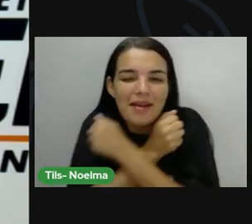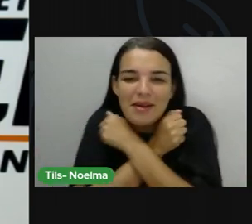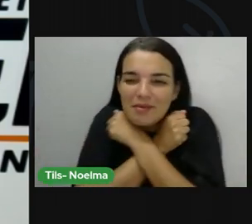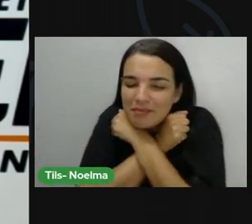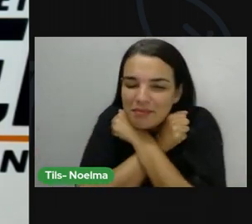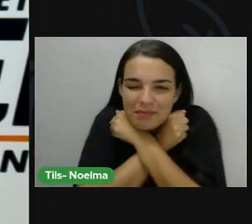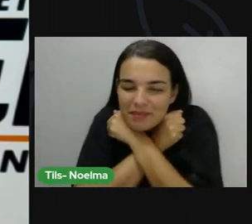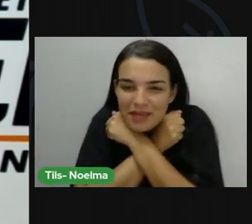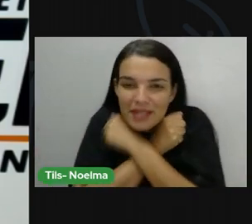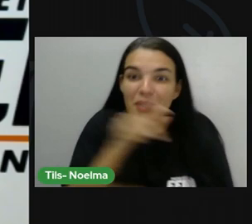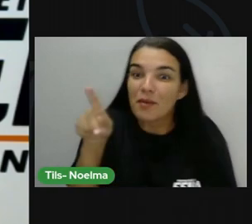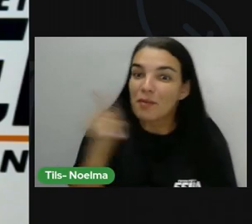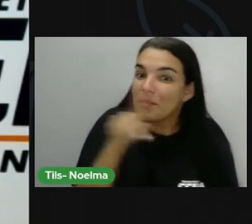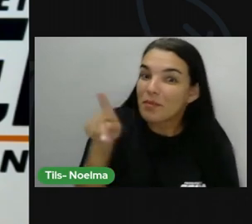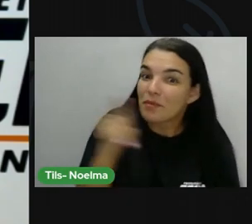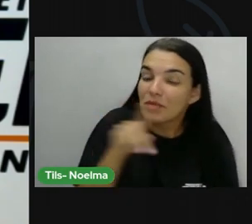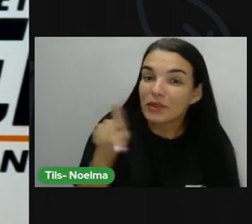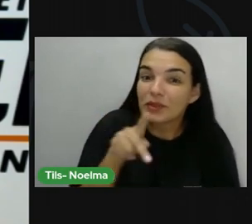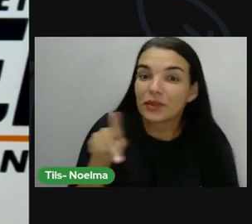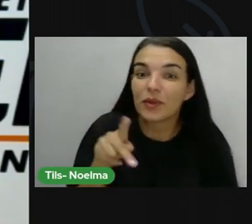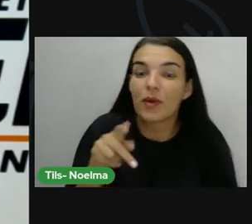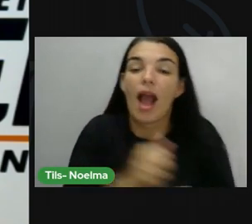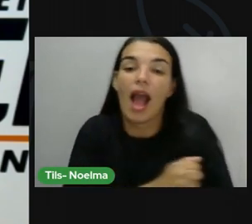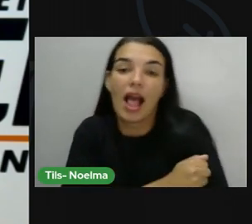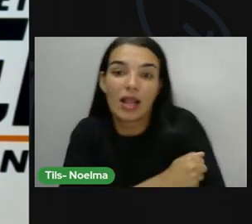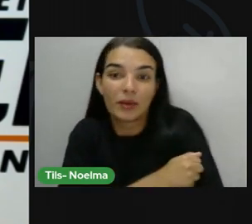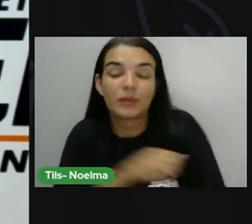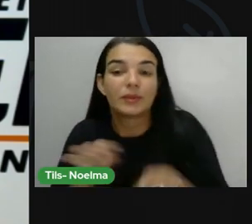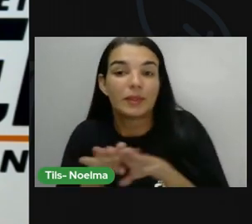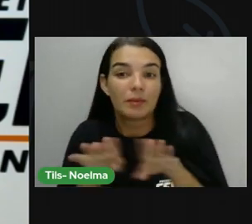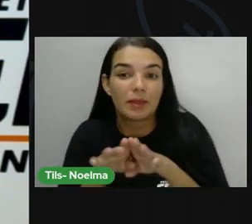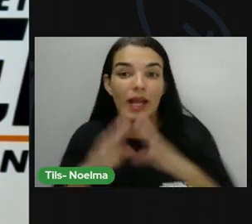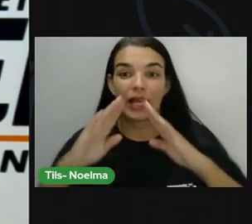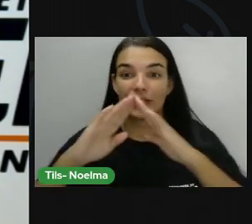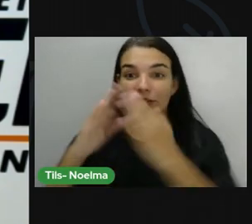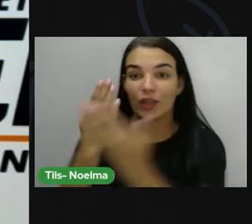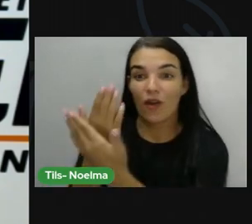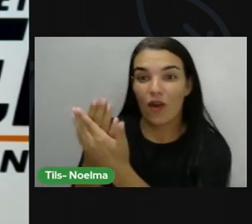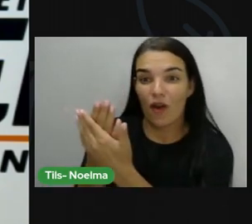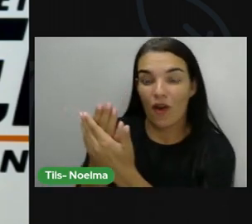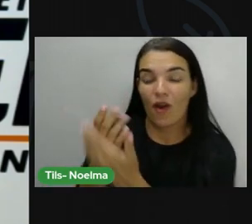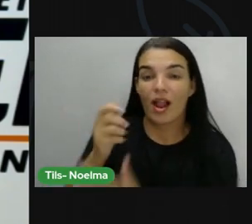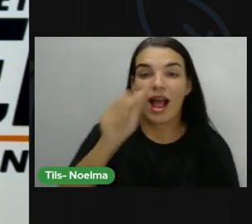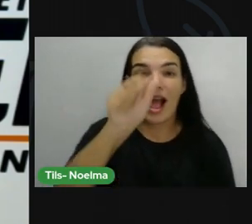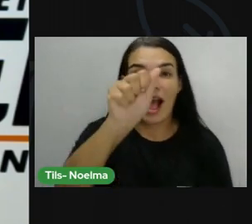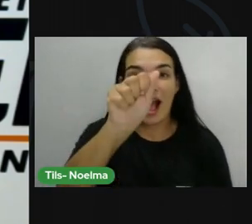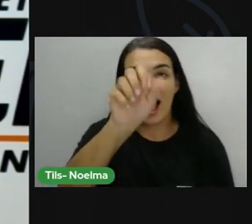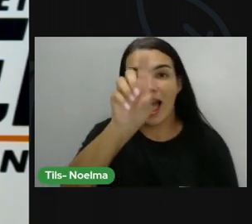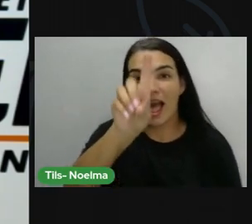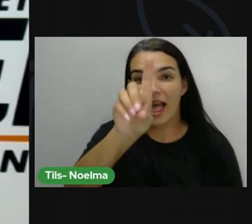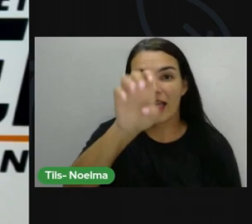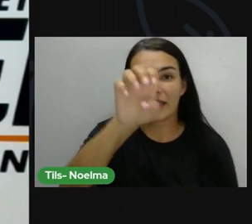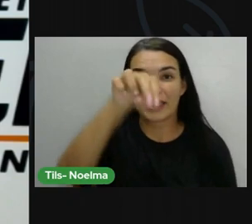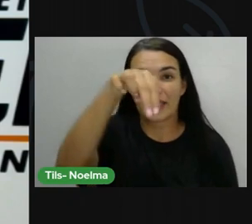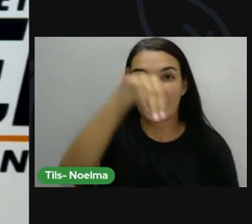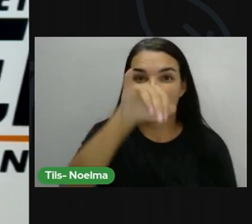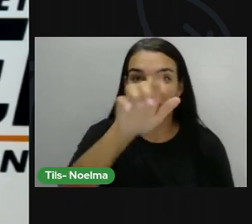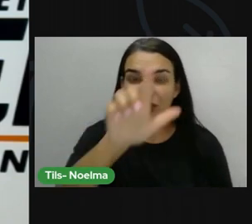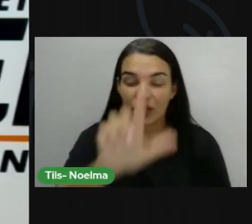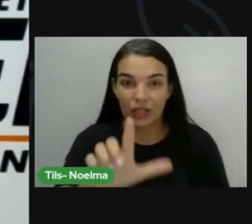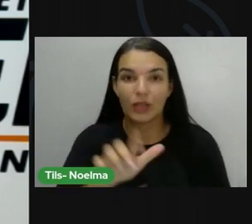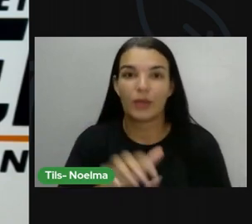professores e alunos da escola Adenil Costa Falcão. Alguns alunos também que vêm comentando no nosso chat aí, Cássia